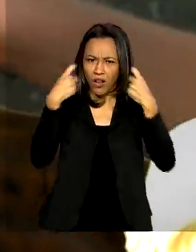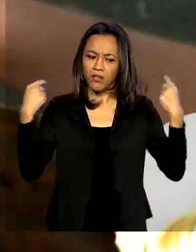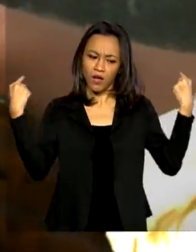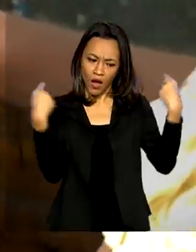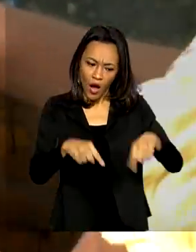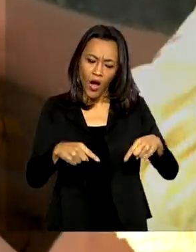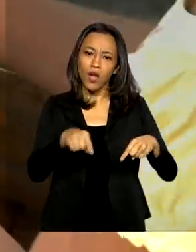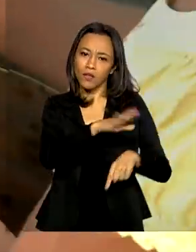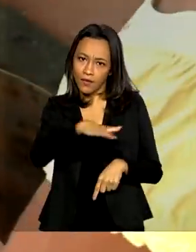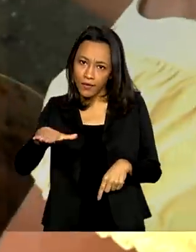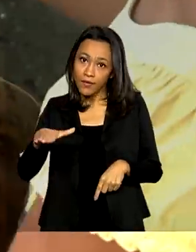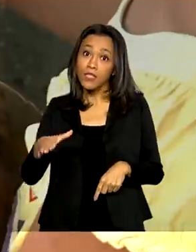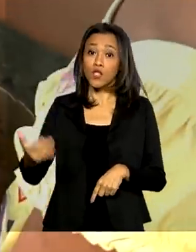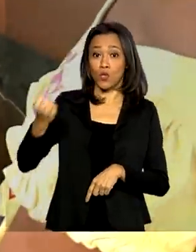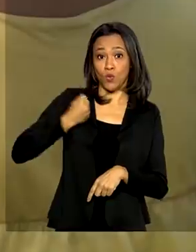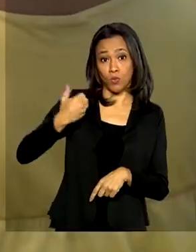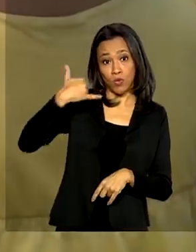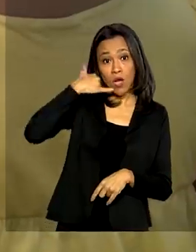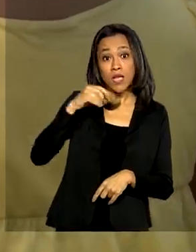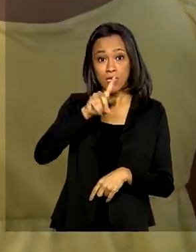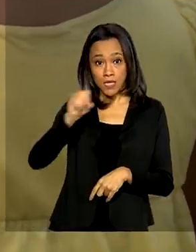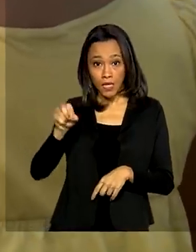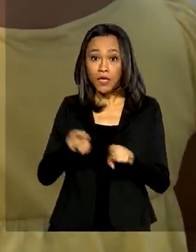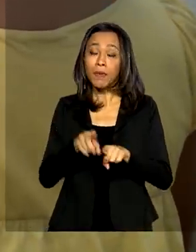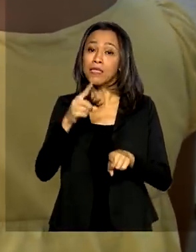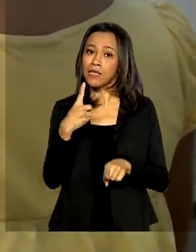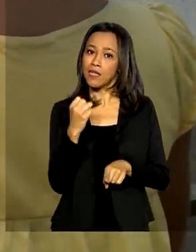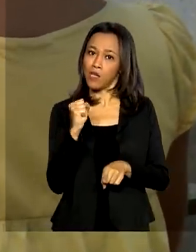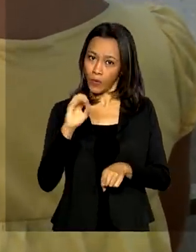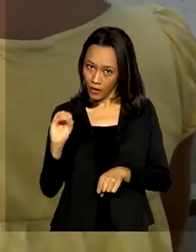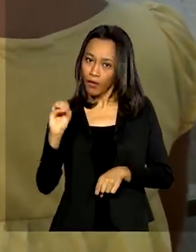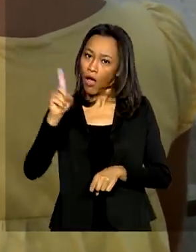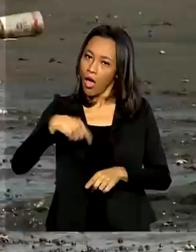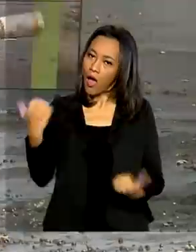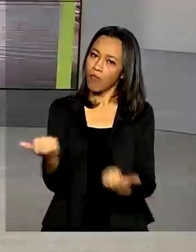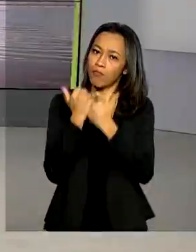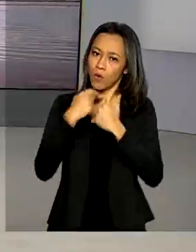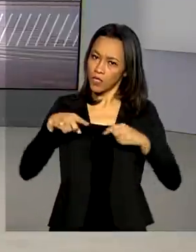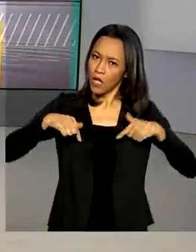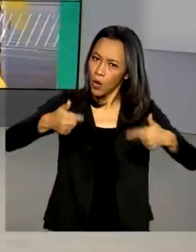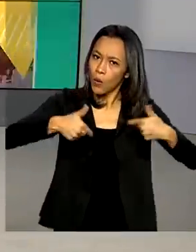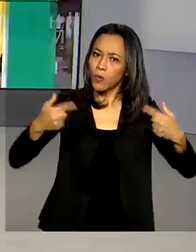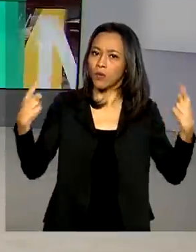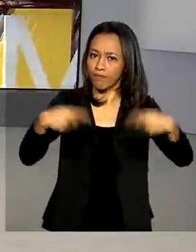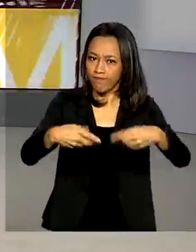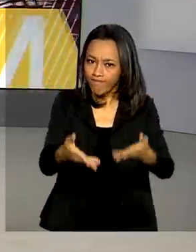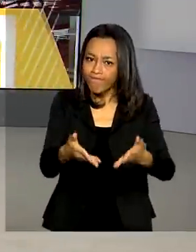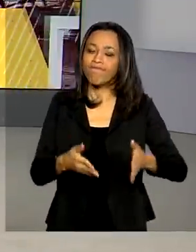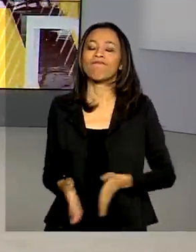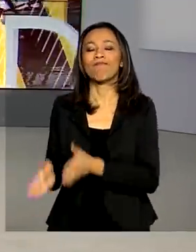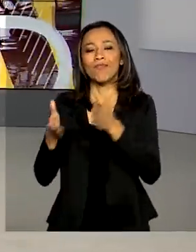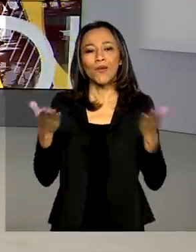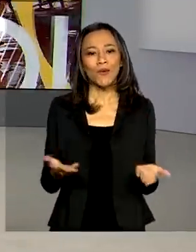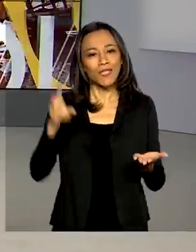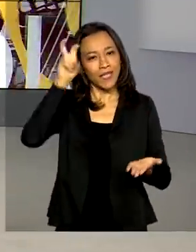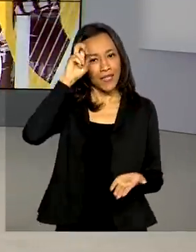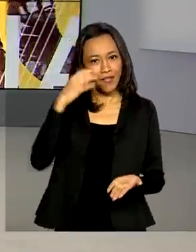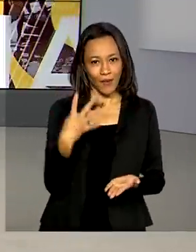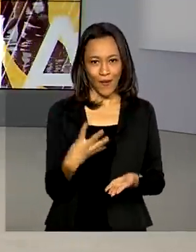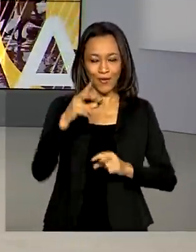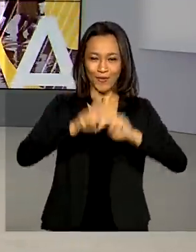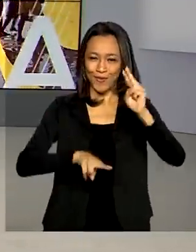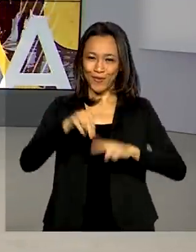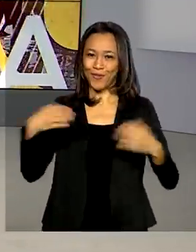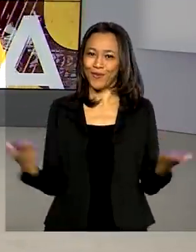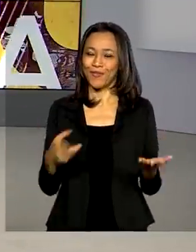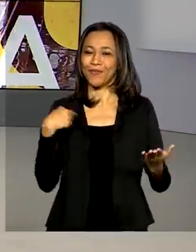criança. E o Disque 100 e o Ligue 180 são aliados nessa luta. Hoje é quinta-feira, 4 de junho. O